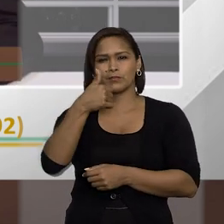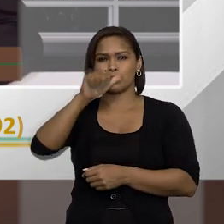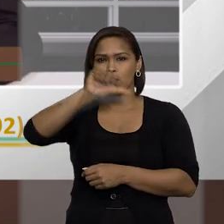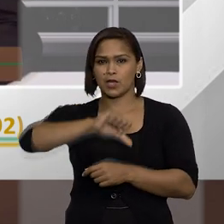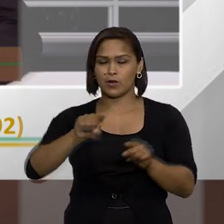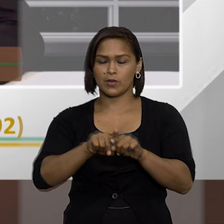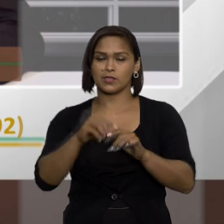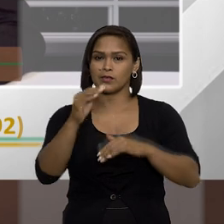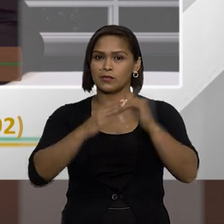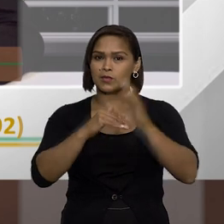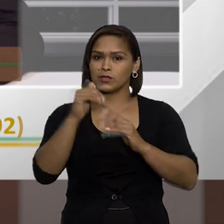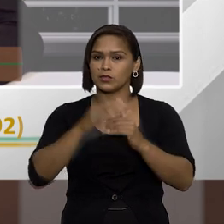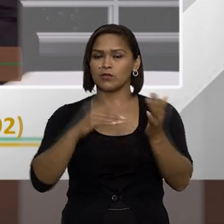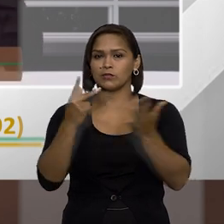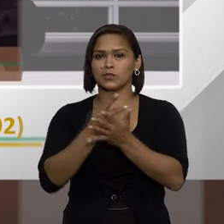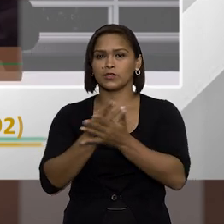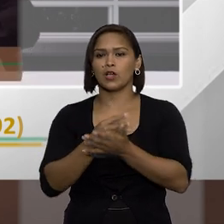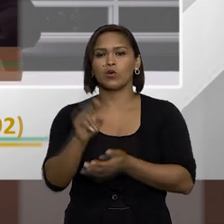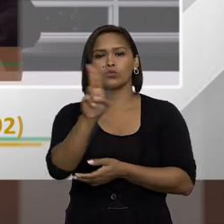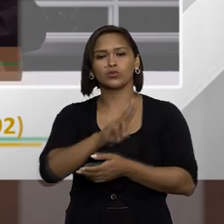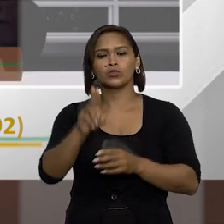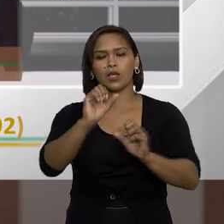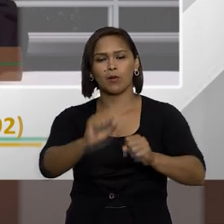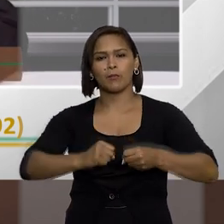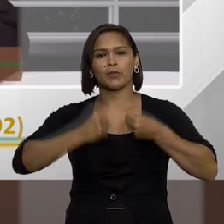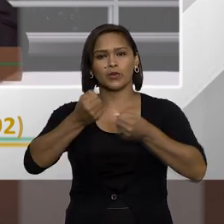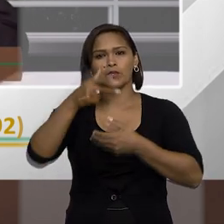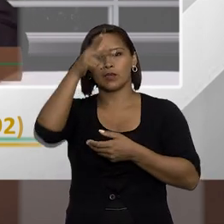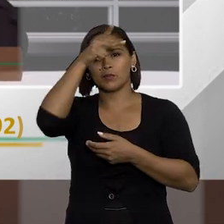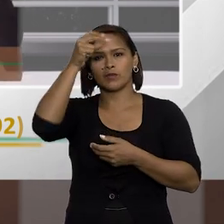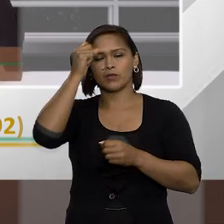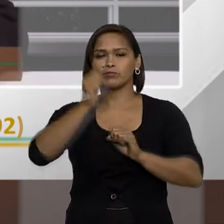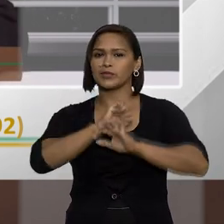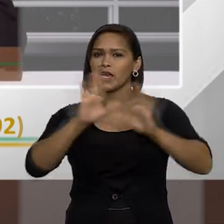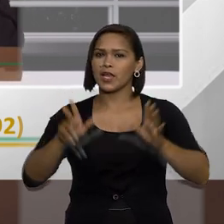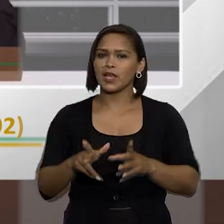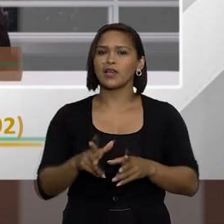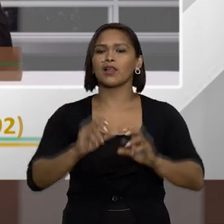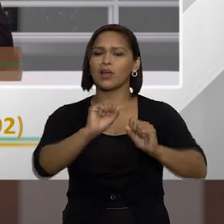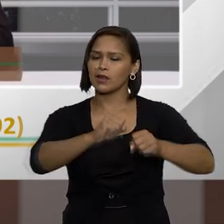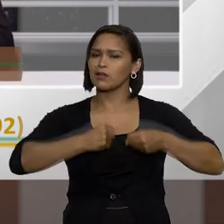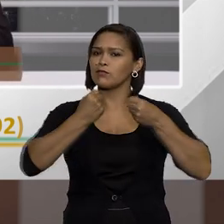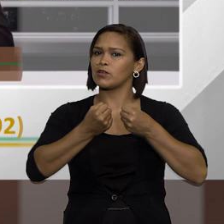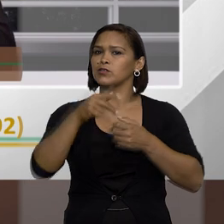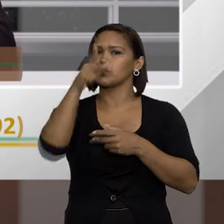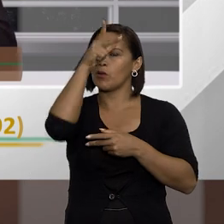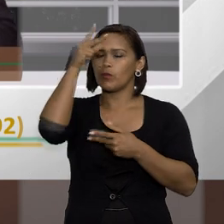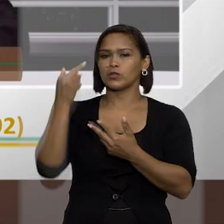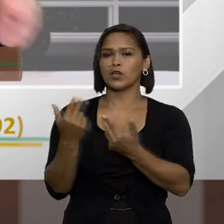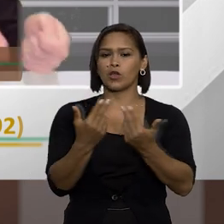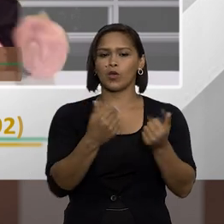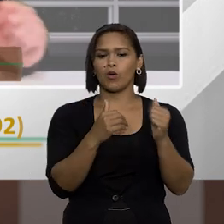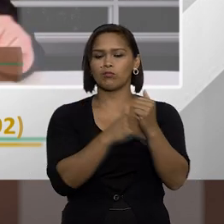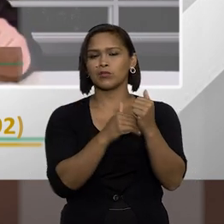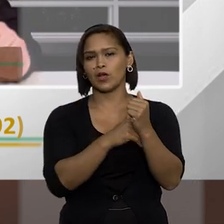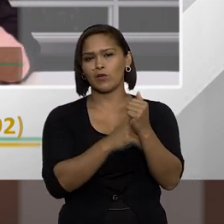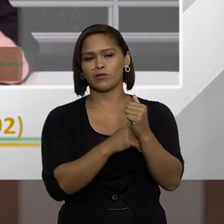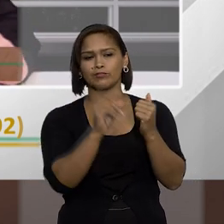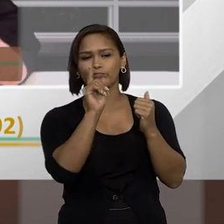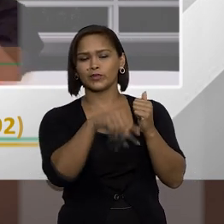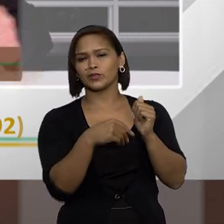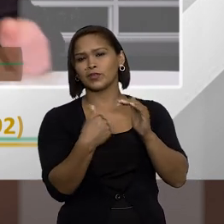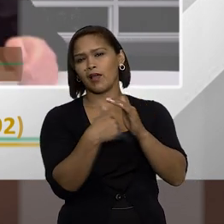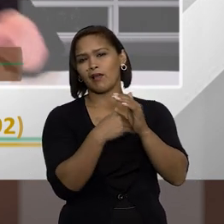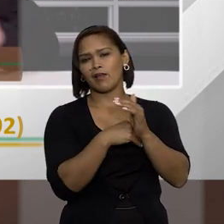gestor se ele praticou um ato de improbidade usando o poder que ele tem enquanto prefeito é óbvio que ele vai usar o poder de prefeito para ocultar esse